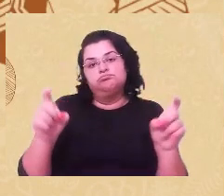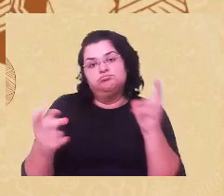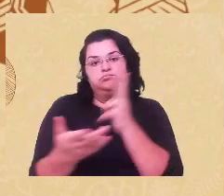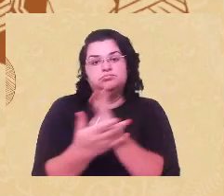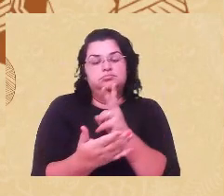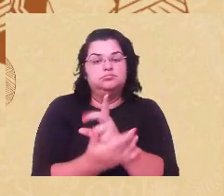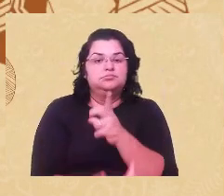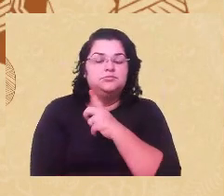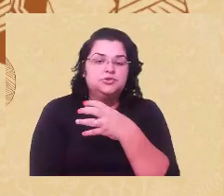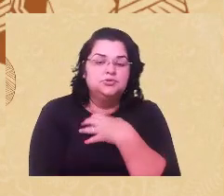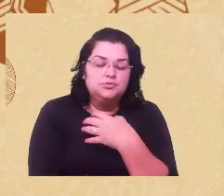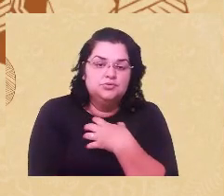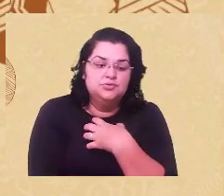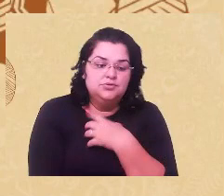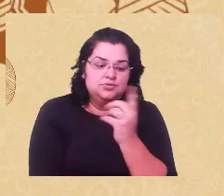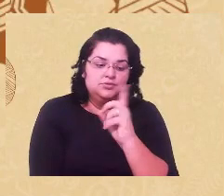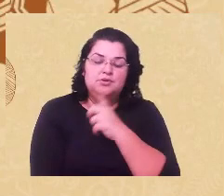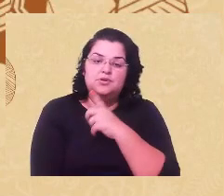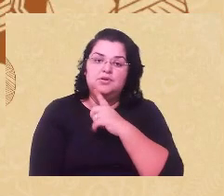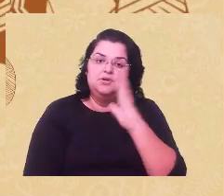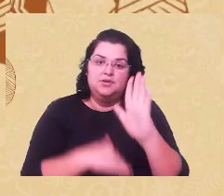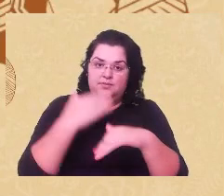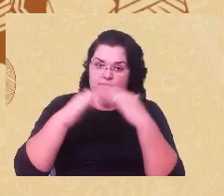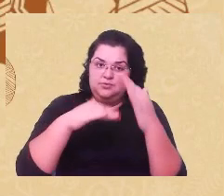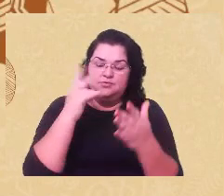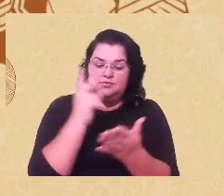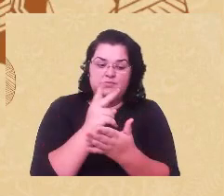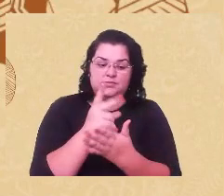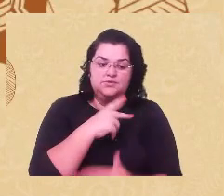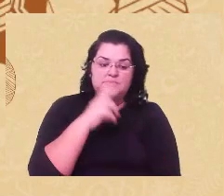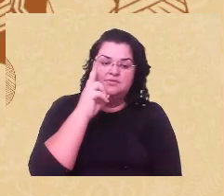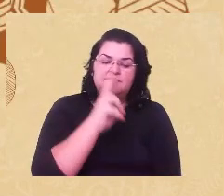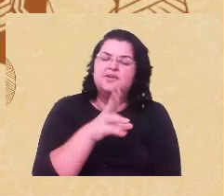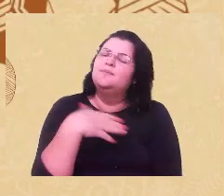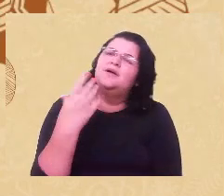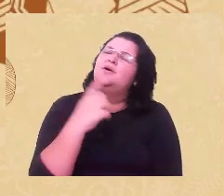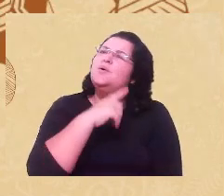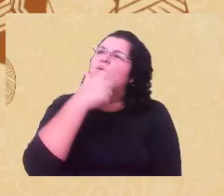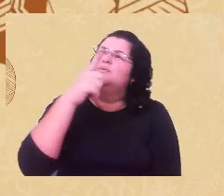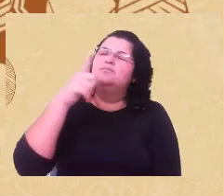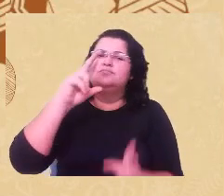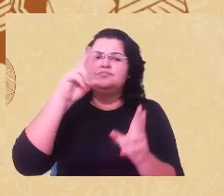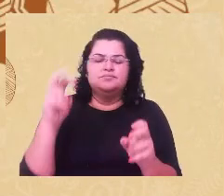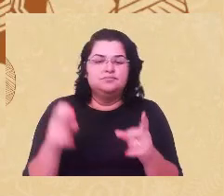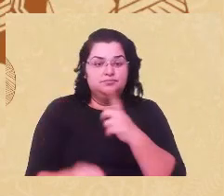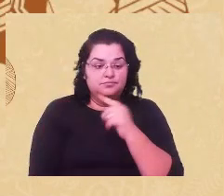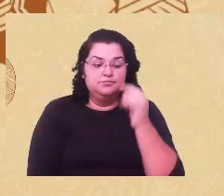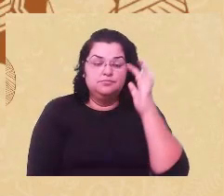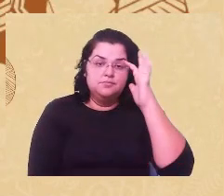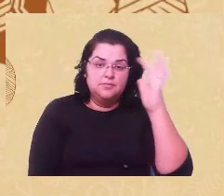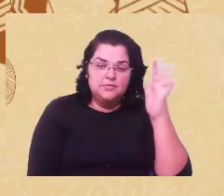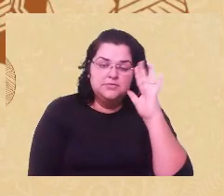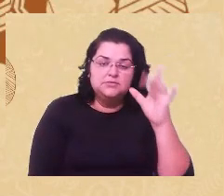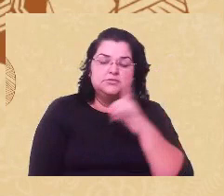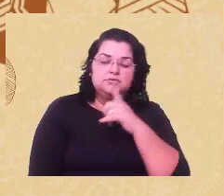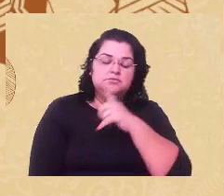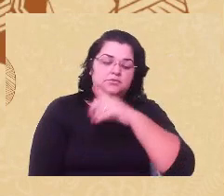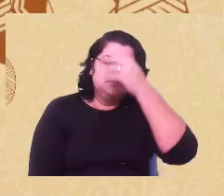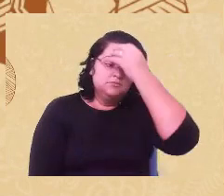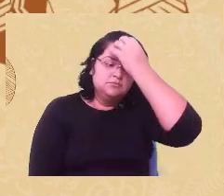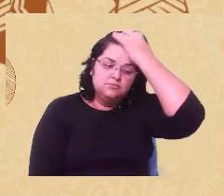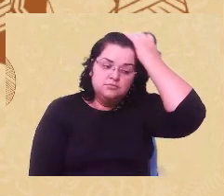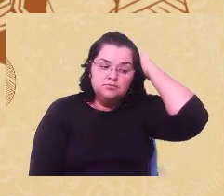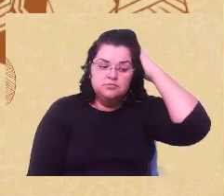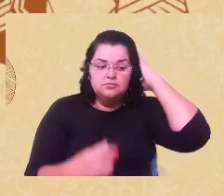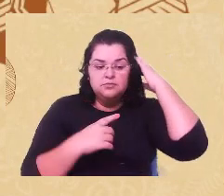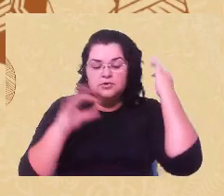Que fez reproduções e aí vocês podem dizer, mas, Paulo, eram outros tempos. Mas, quando a gente pensa, né, que a nossa organização também precisa se pautar